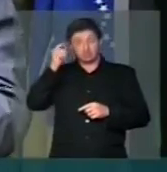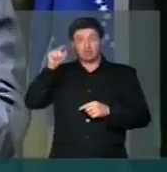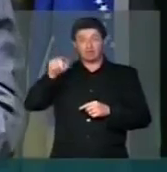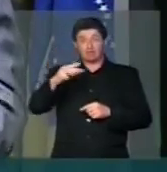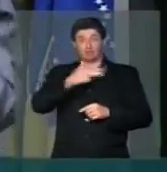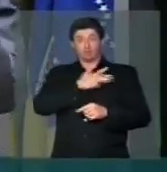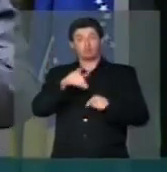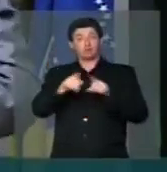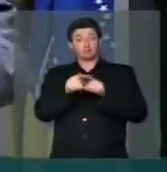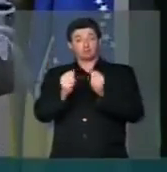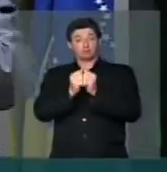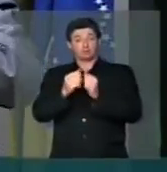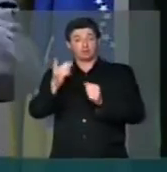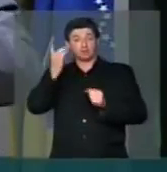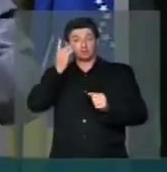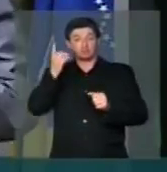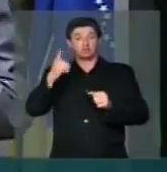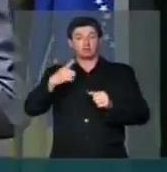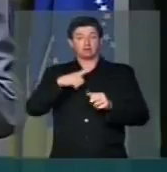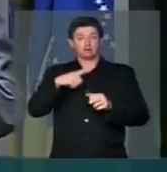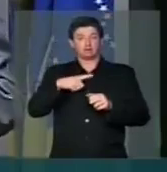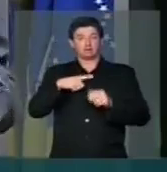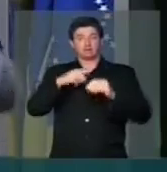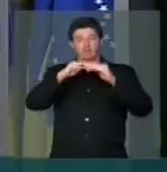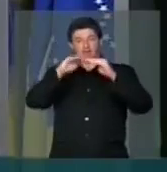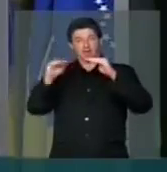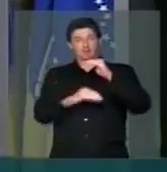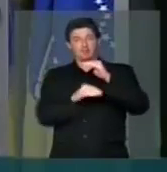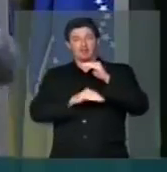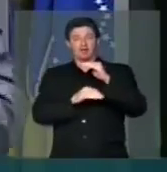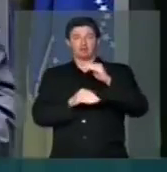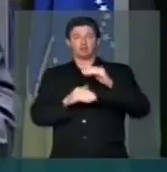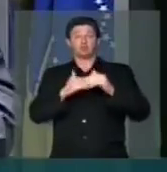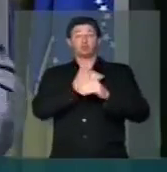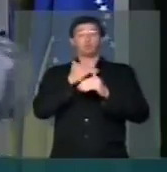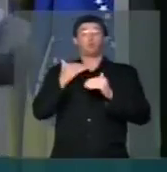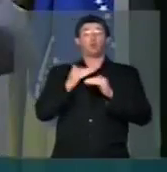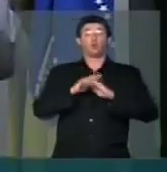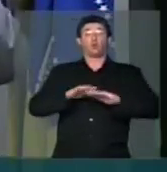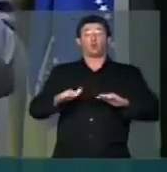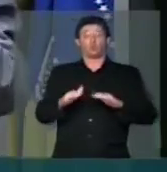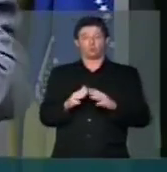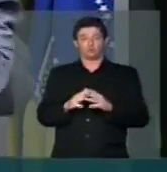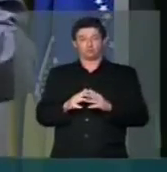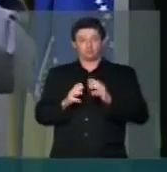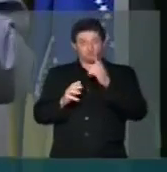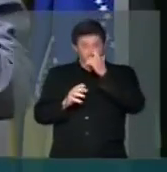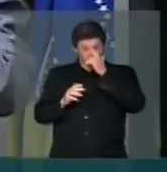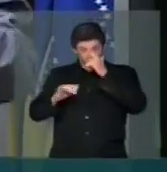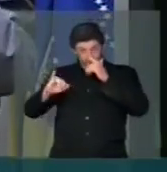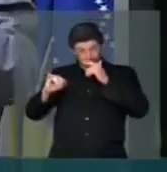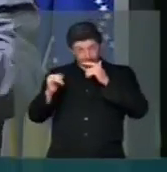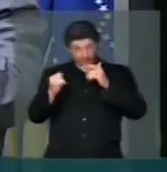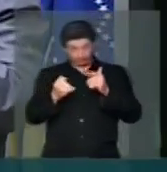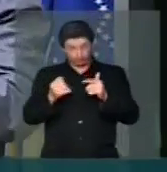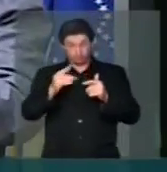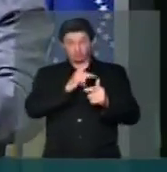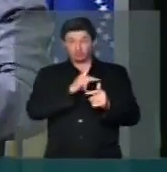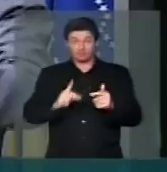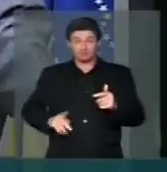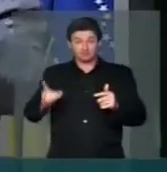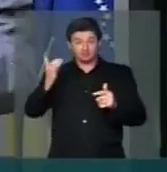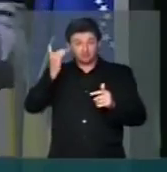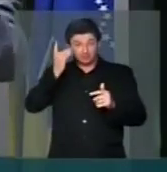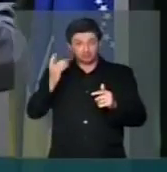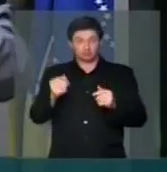Dilma estavam no volume morto. Ponto 2. Aproveitou a ausência da presidente